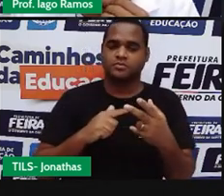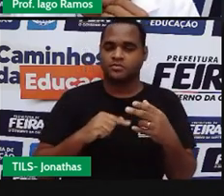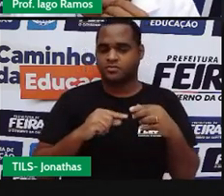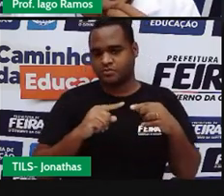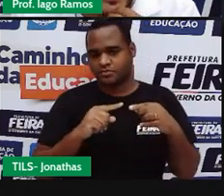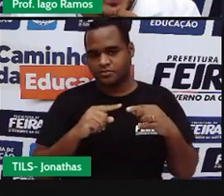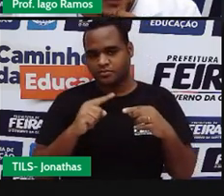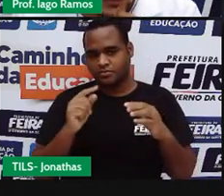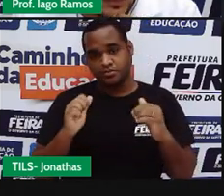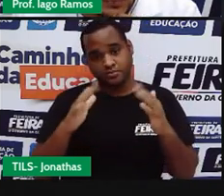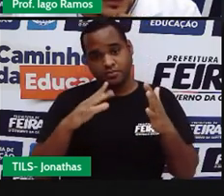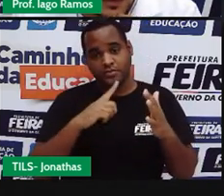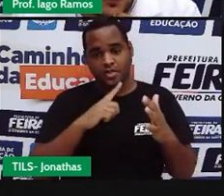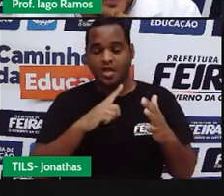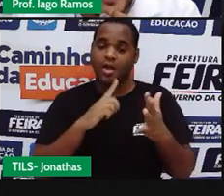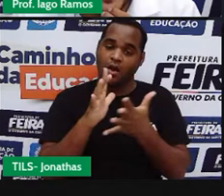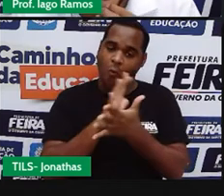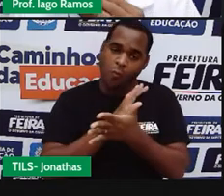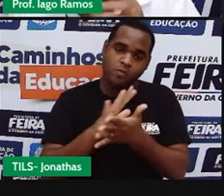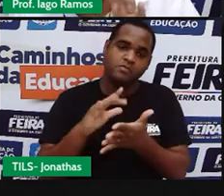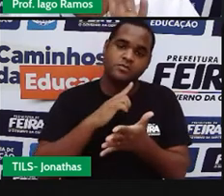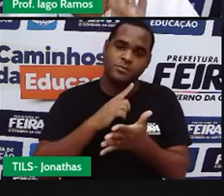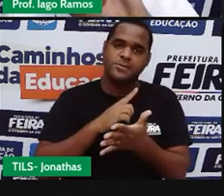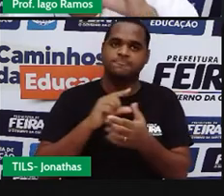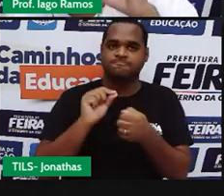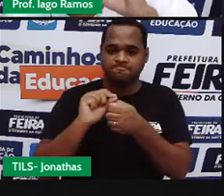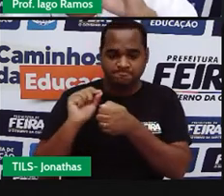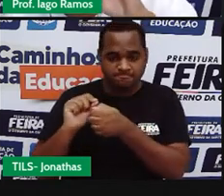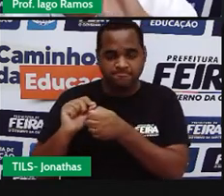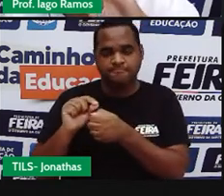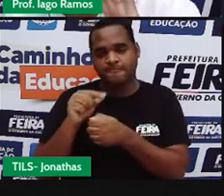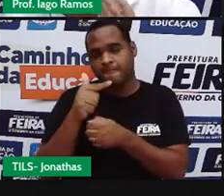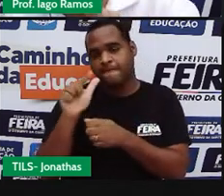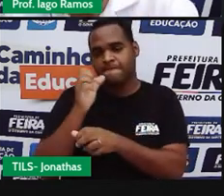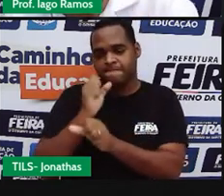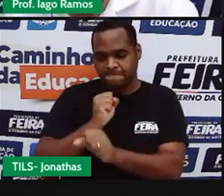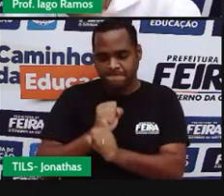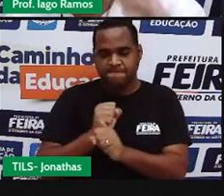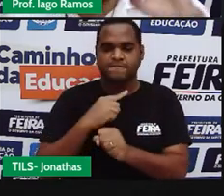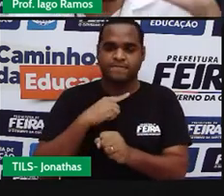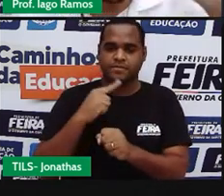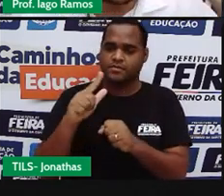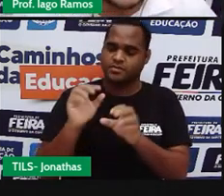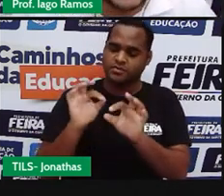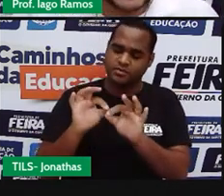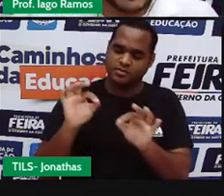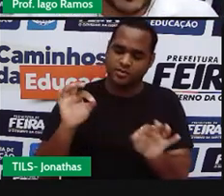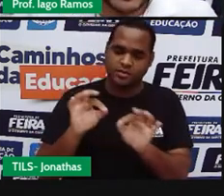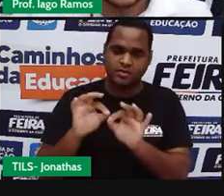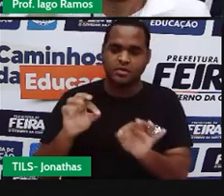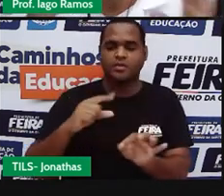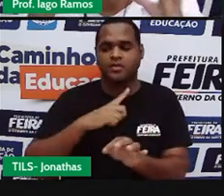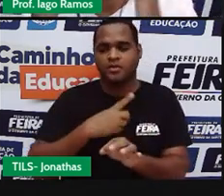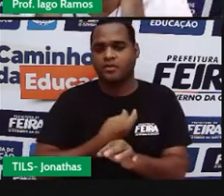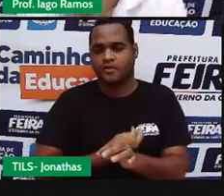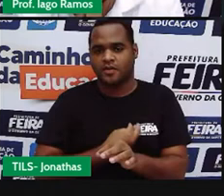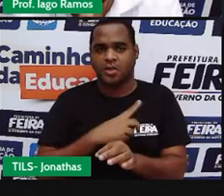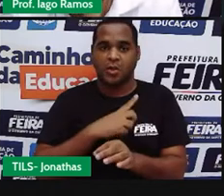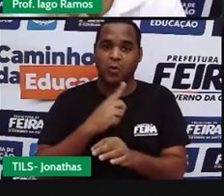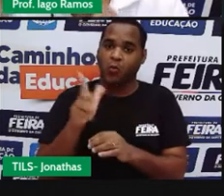corda tem ali alguns pontos que eu fiz. Que quando eu calculei a distância desse ponto até uma corda que já estava lá.